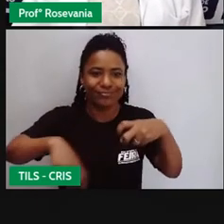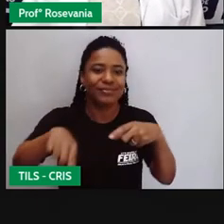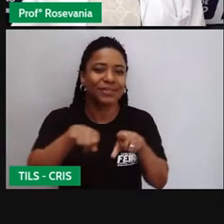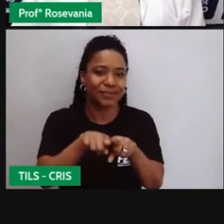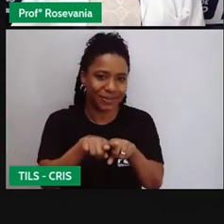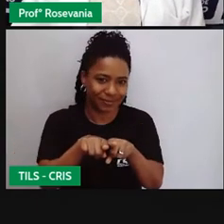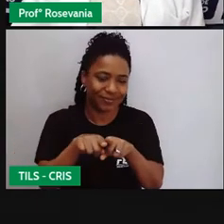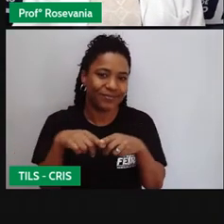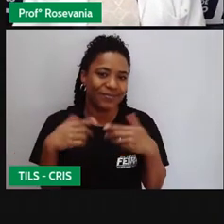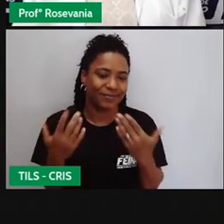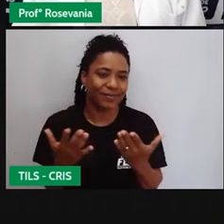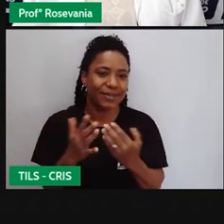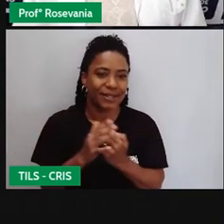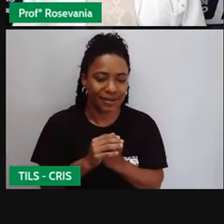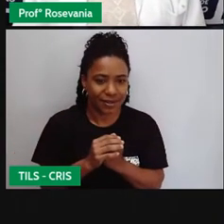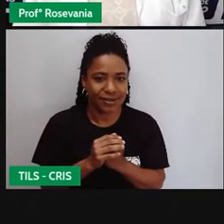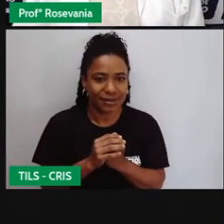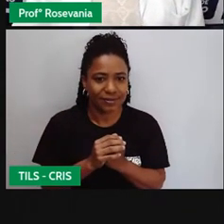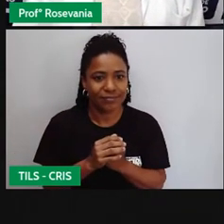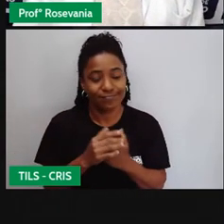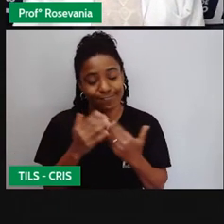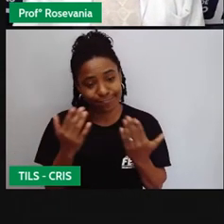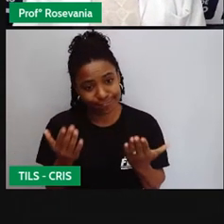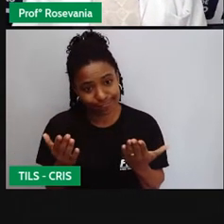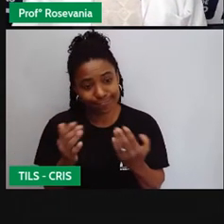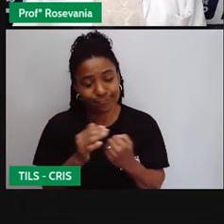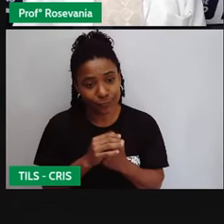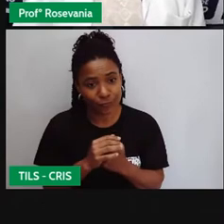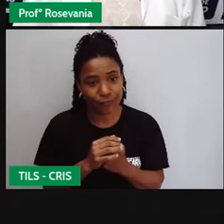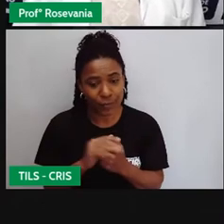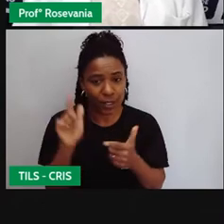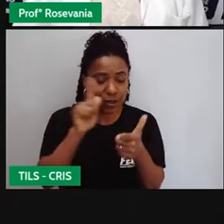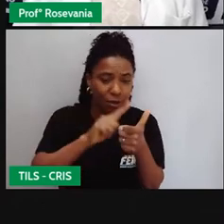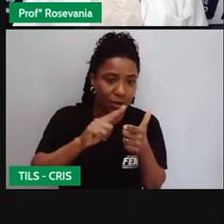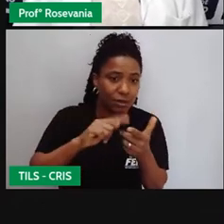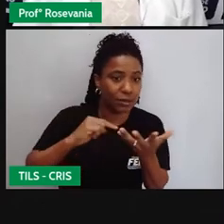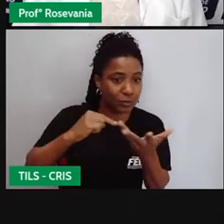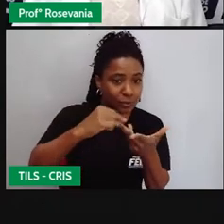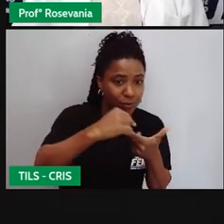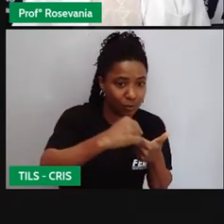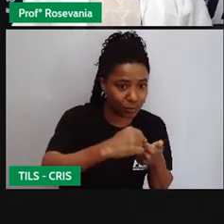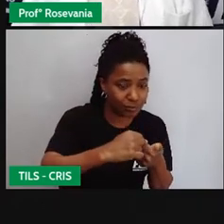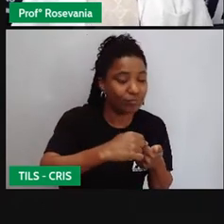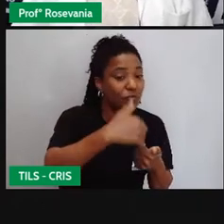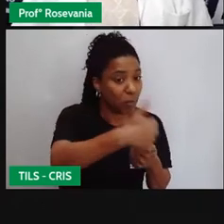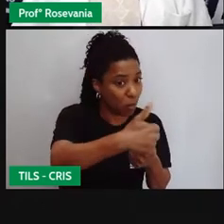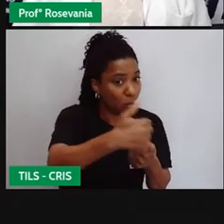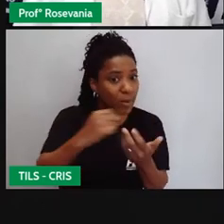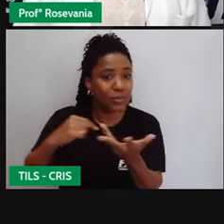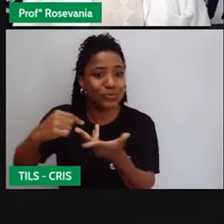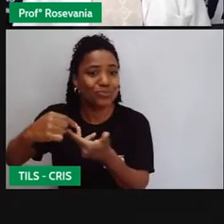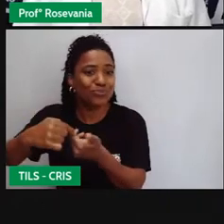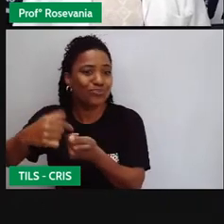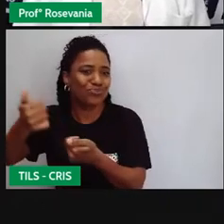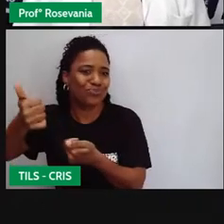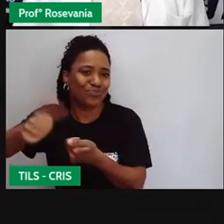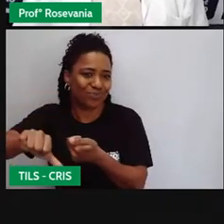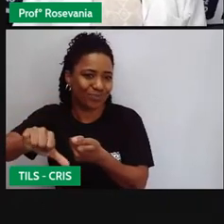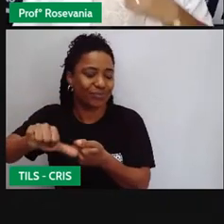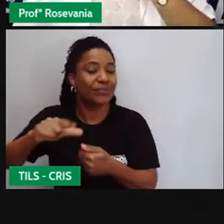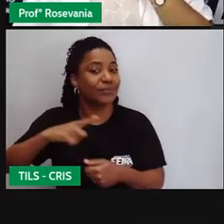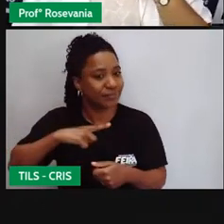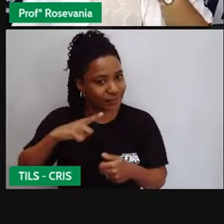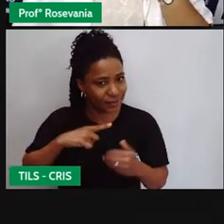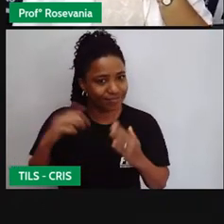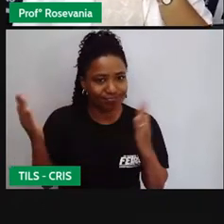Bom, aí, infelizmente, tudo tem seu lado negativo, e eu separei aqui